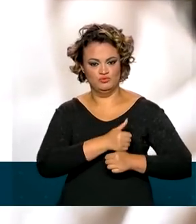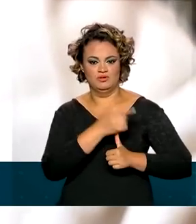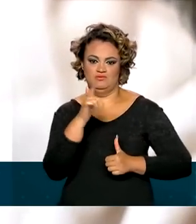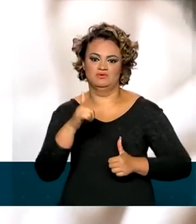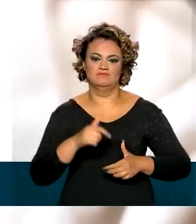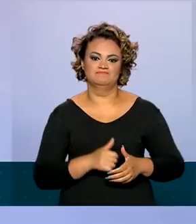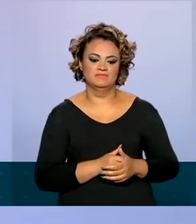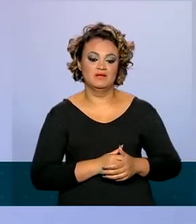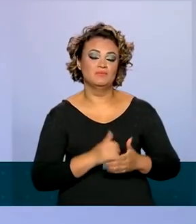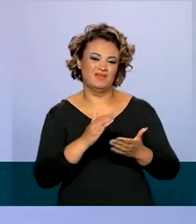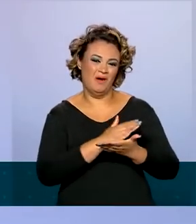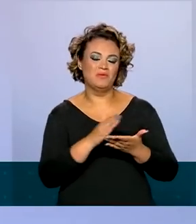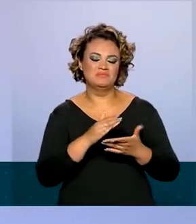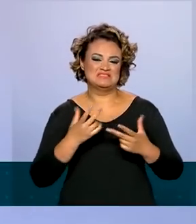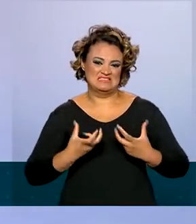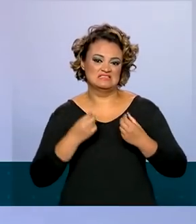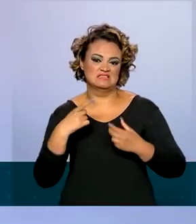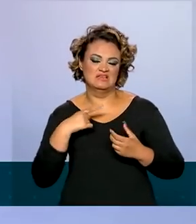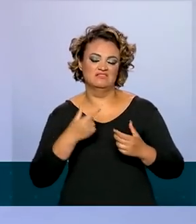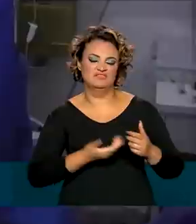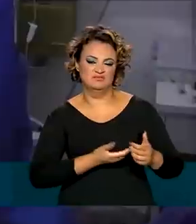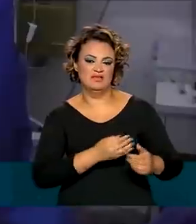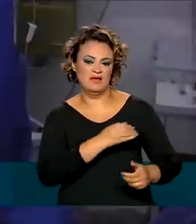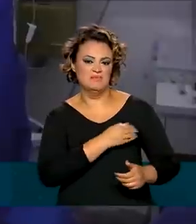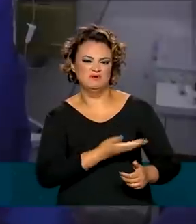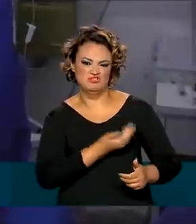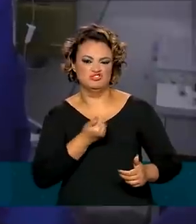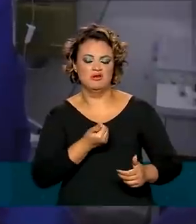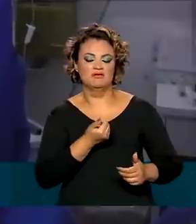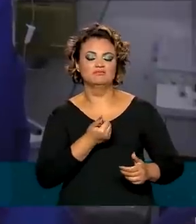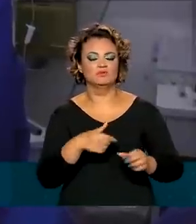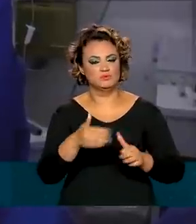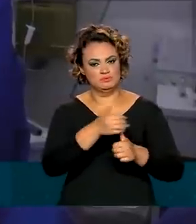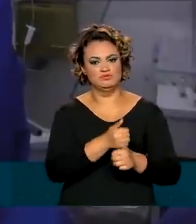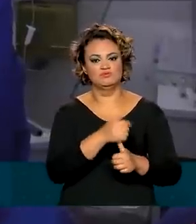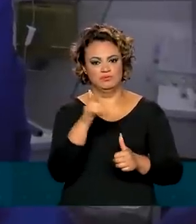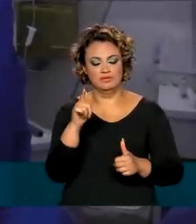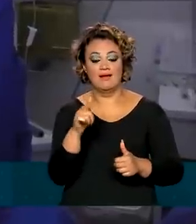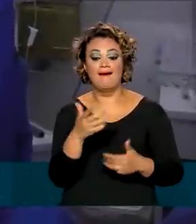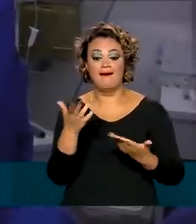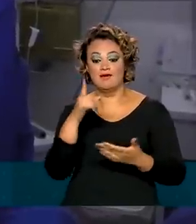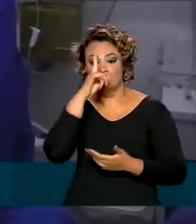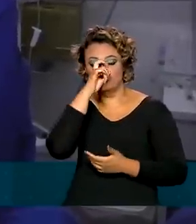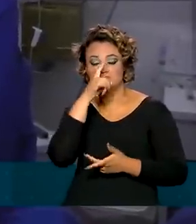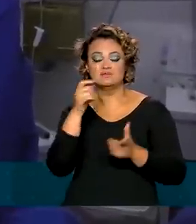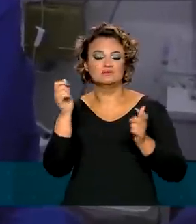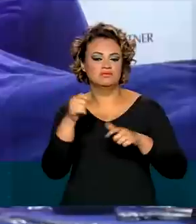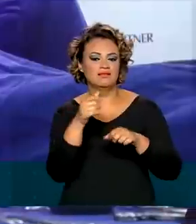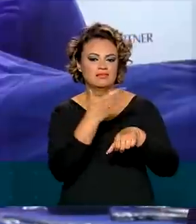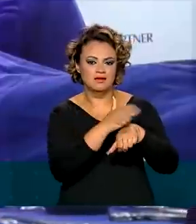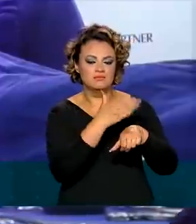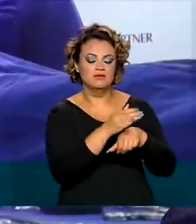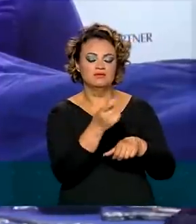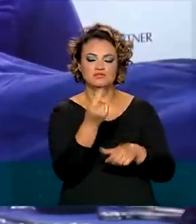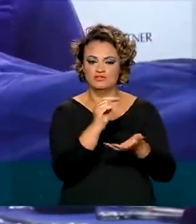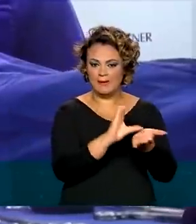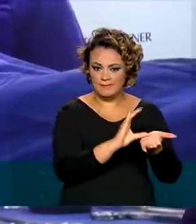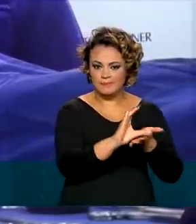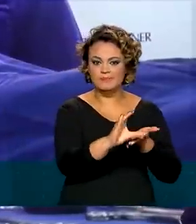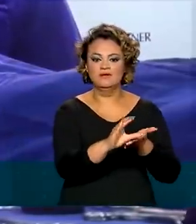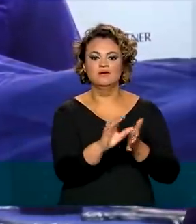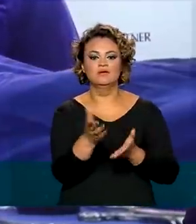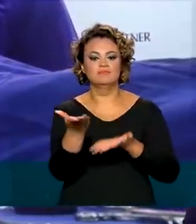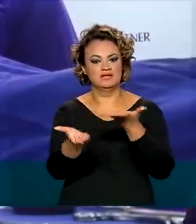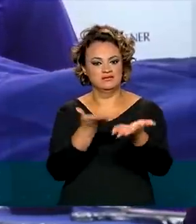mastectomia pelo Sistema Único de Saúde. Os hospitais serão habilitados e receberão mais recursos financeiros